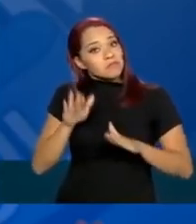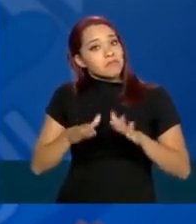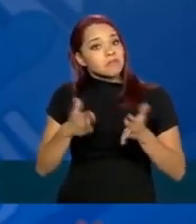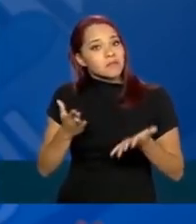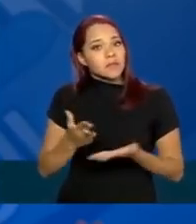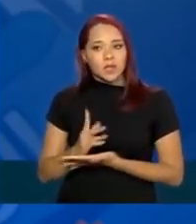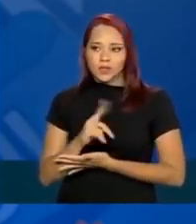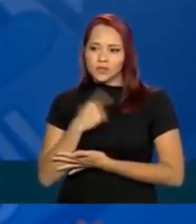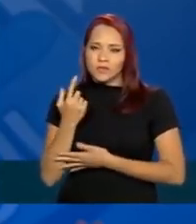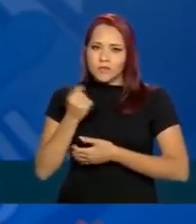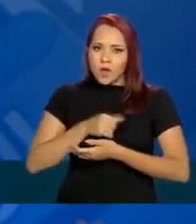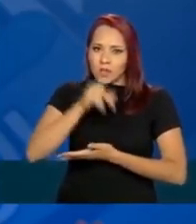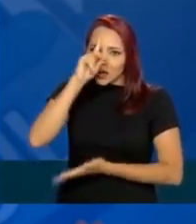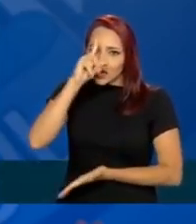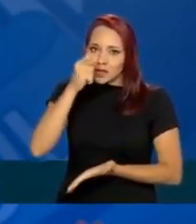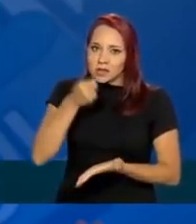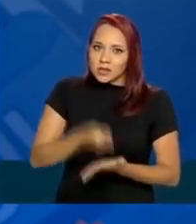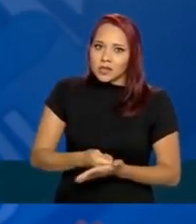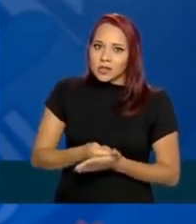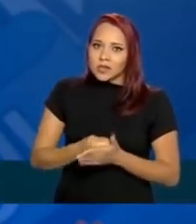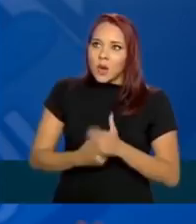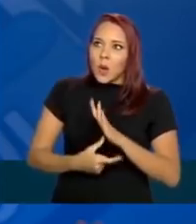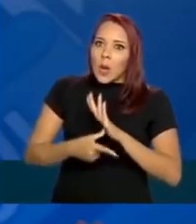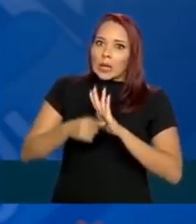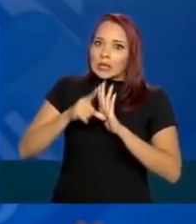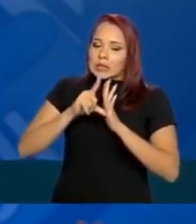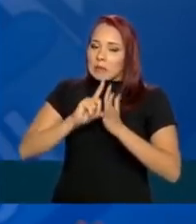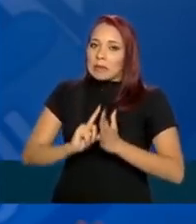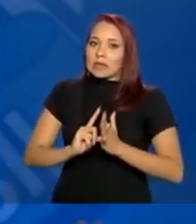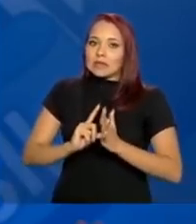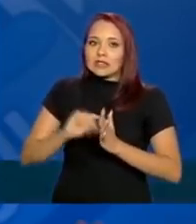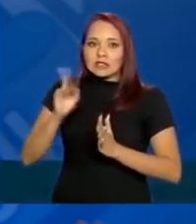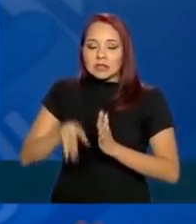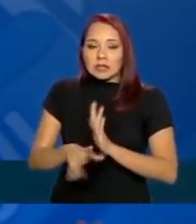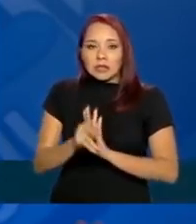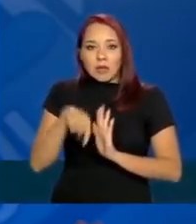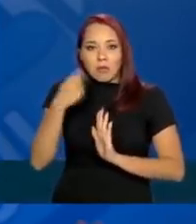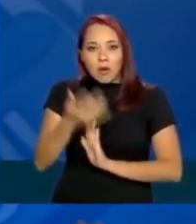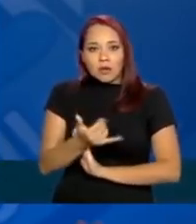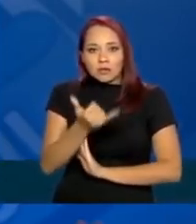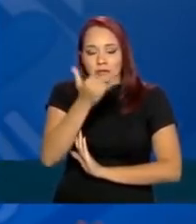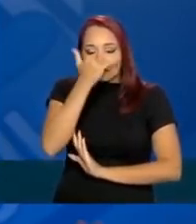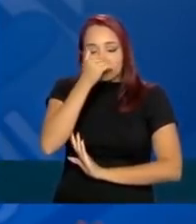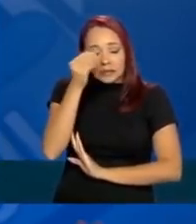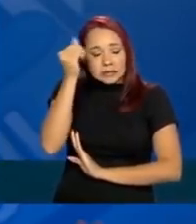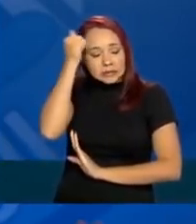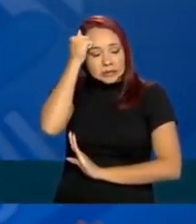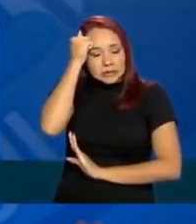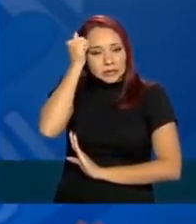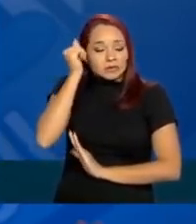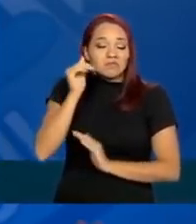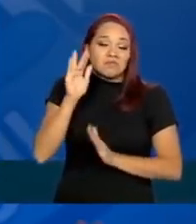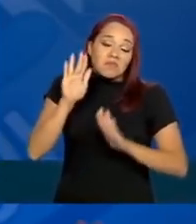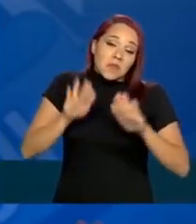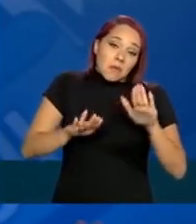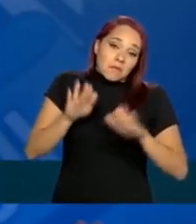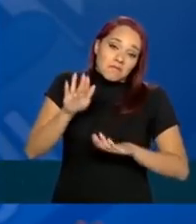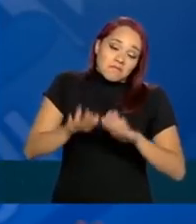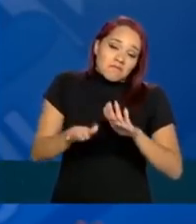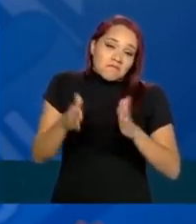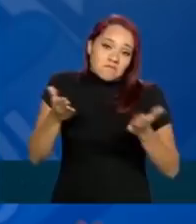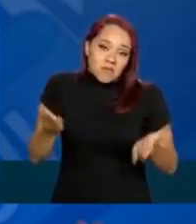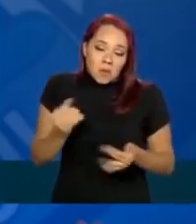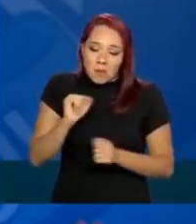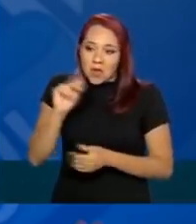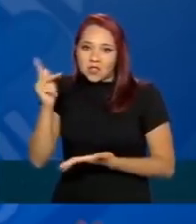Podemos tomar uma decisão precoce, precipitada e nos arrepender ali na frente? Talvez. Podemos